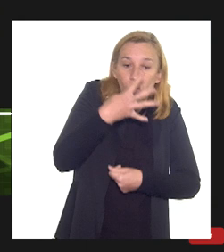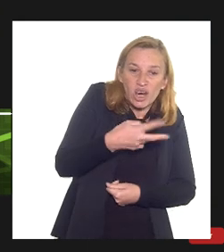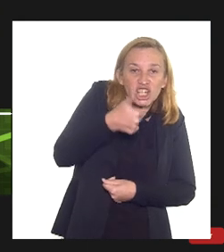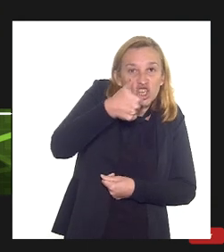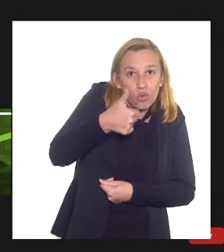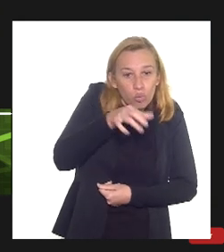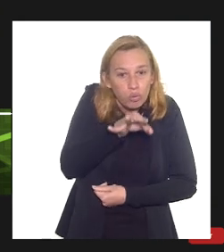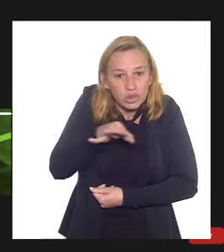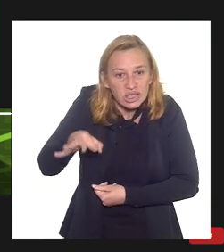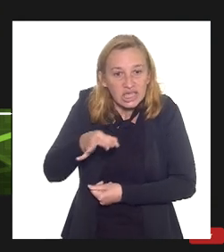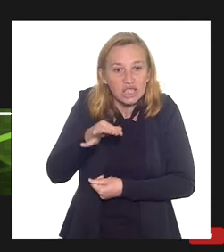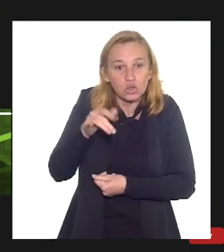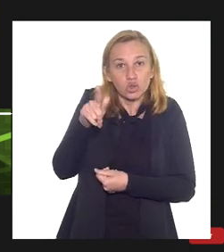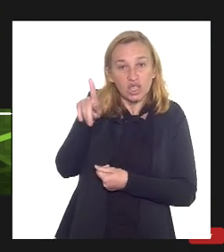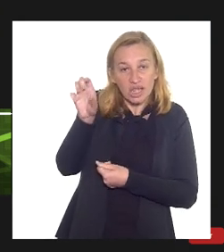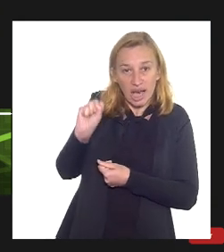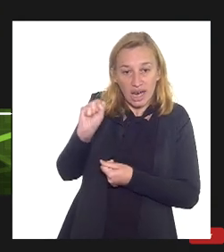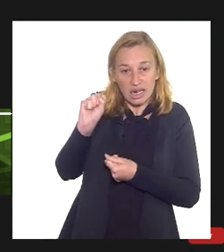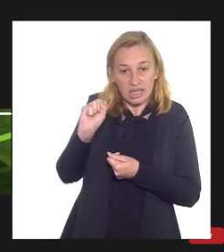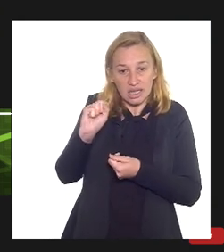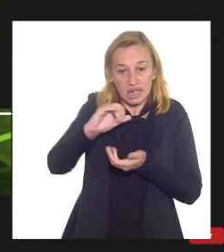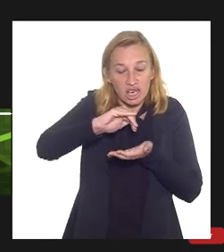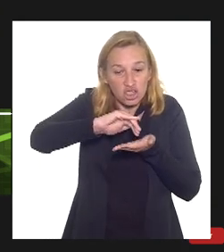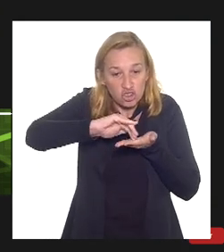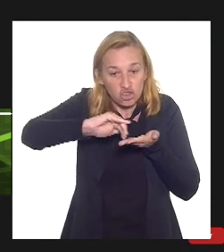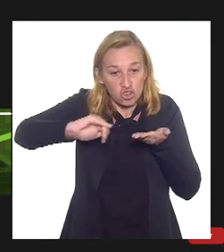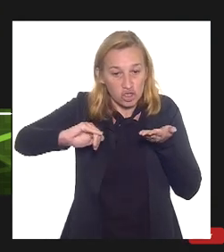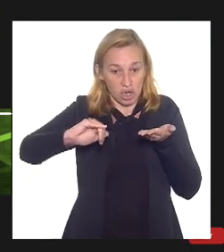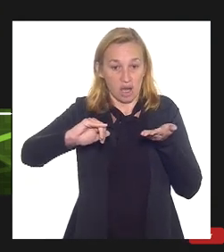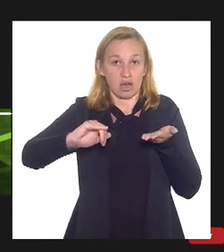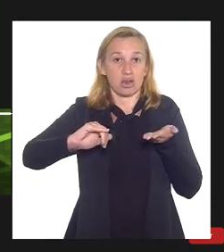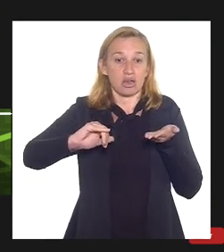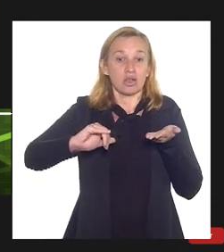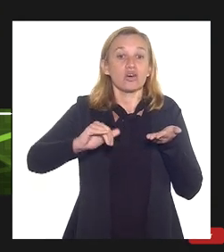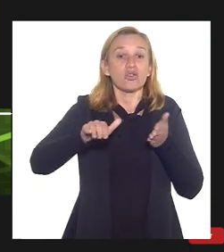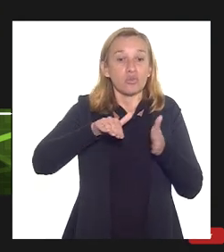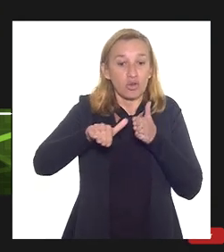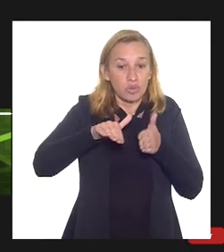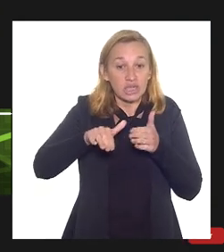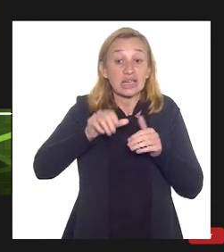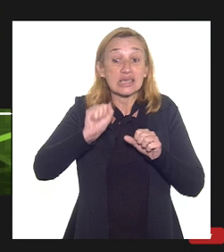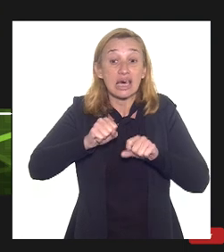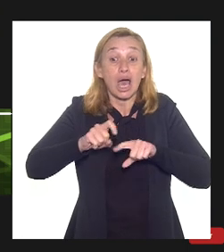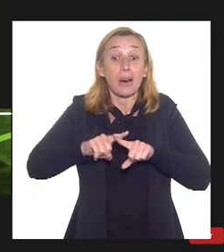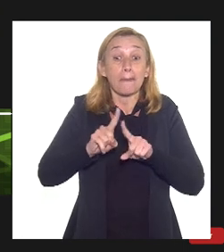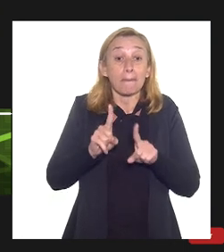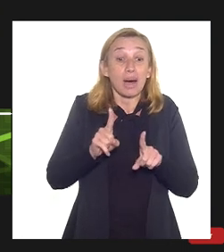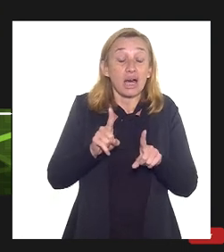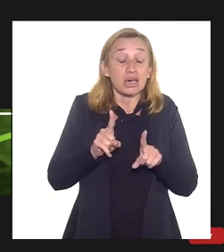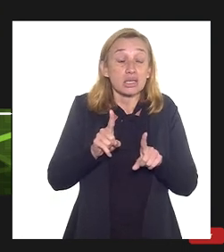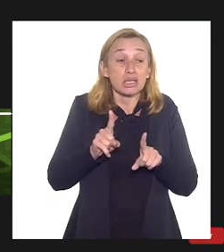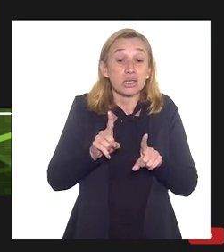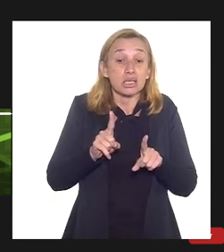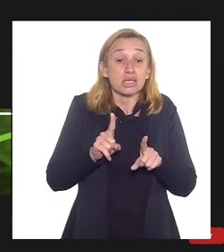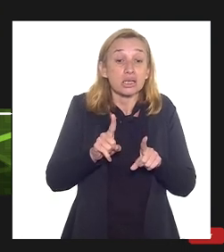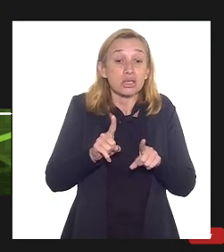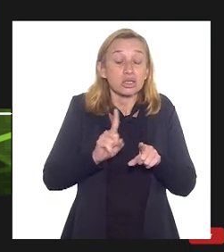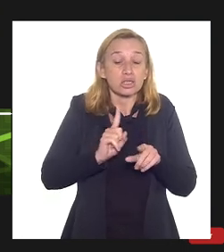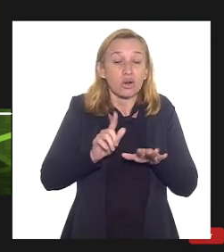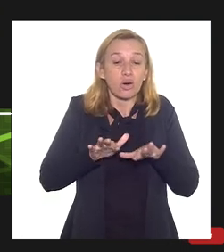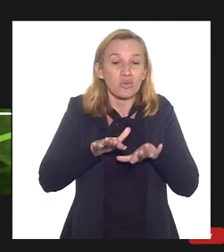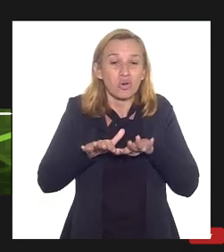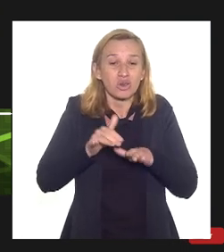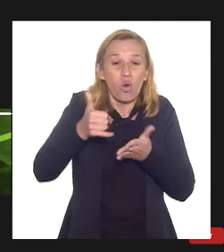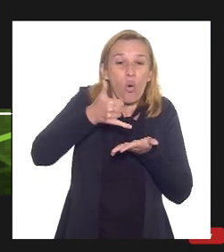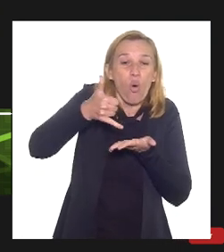% de gás que é reinjetado ele mobiliza sim mais óleo ele não ele não mobiliza tanto